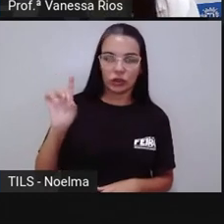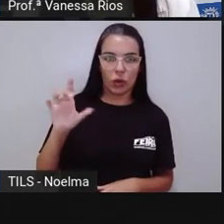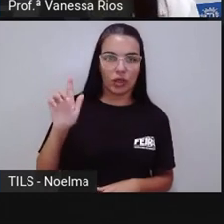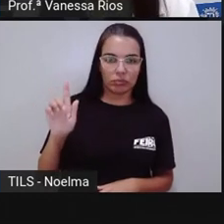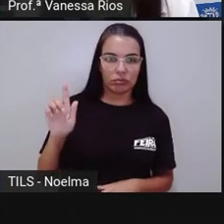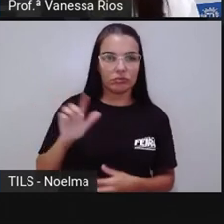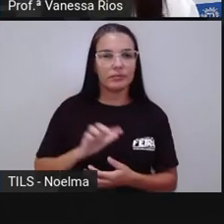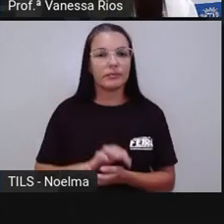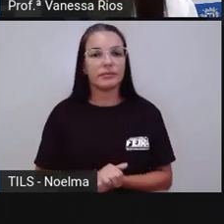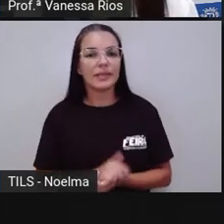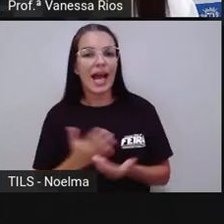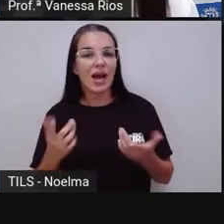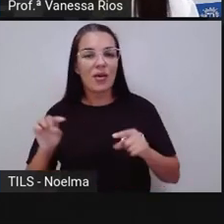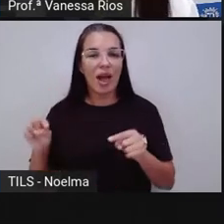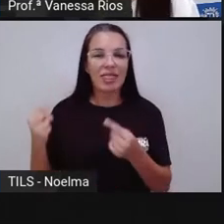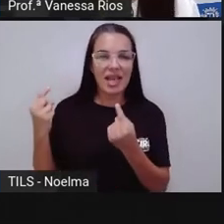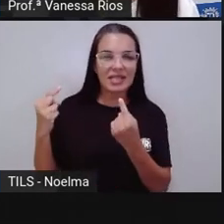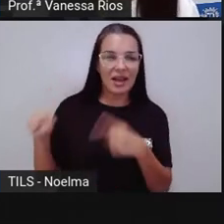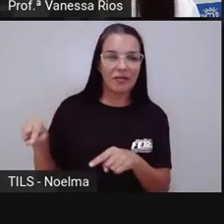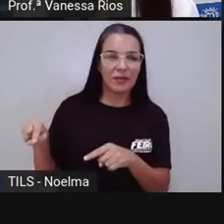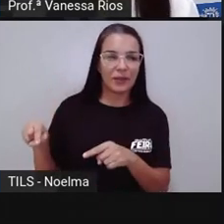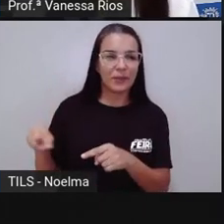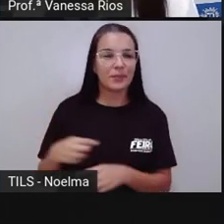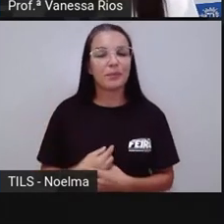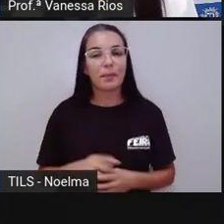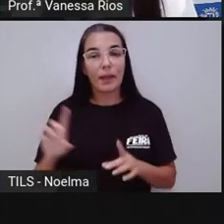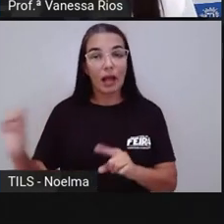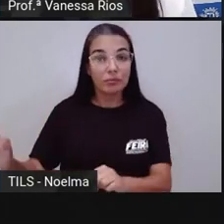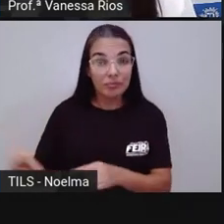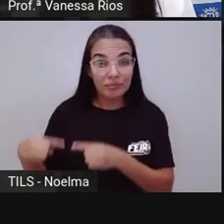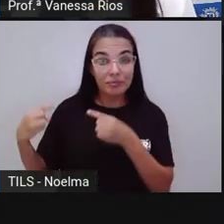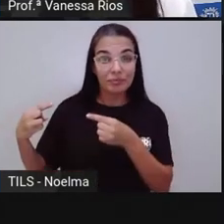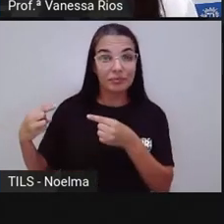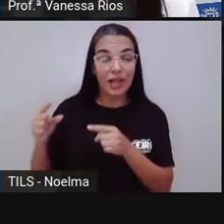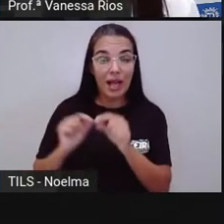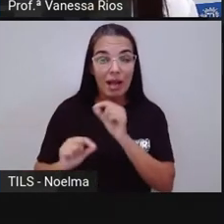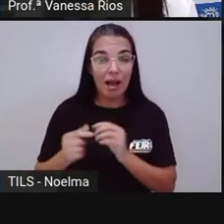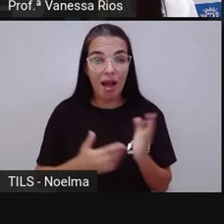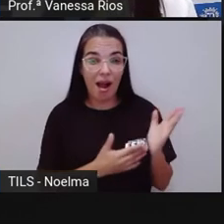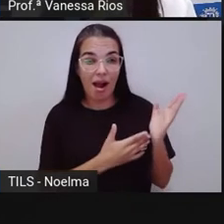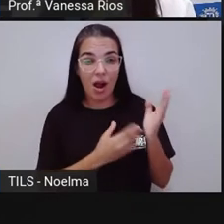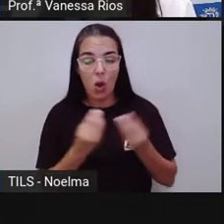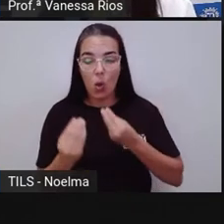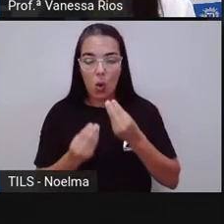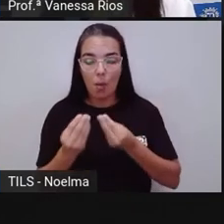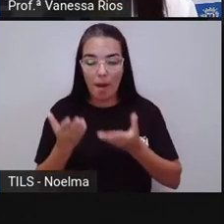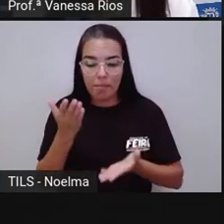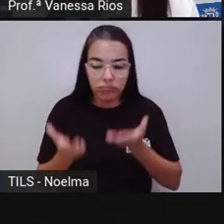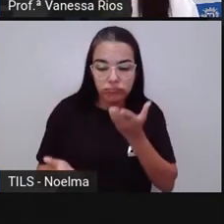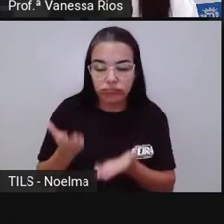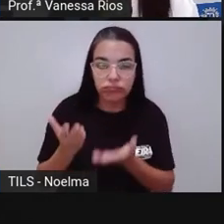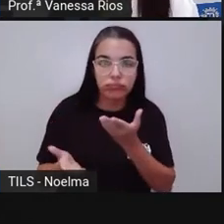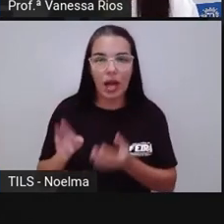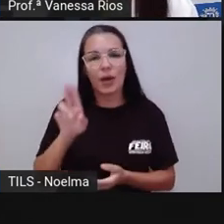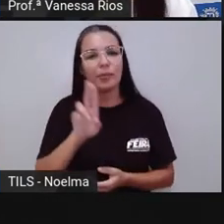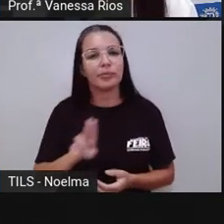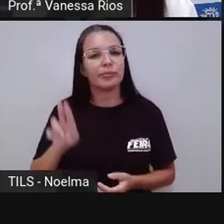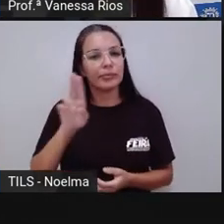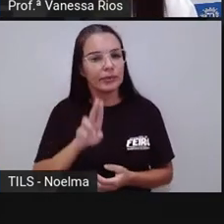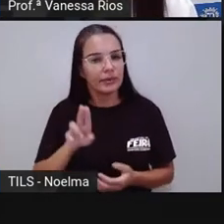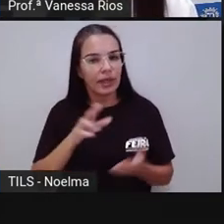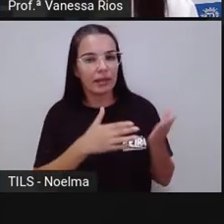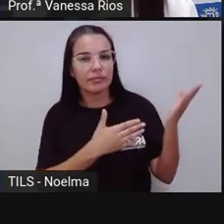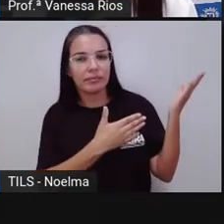E a Pró trouxe agora um desafio no qual a gente vai perceber essa proporção, essa utilização da